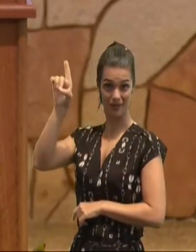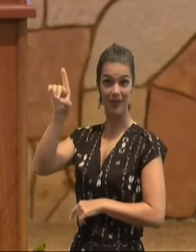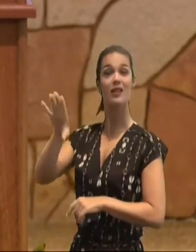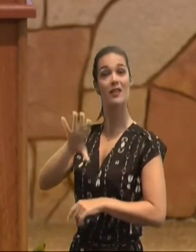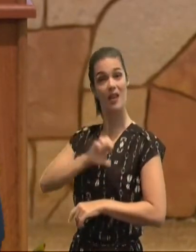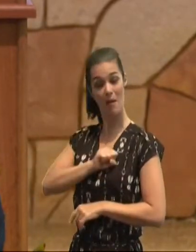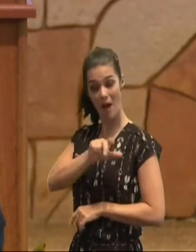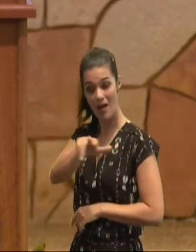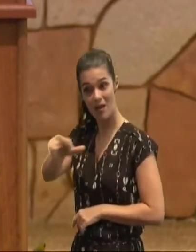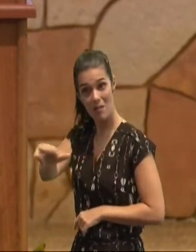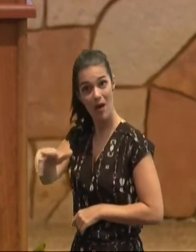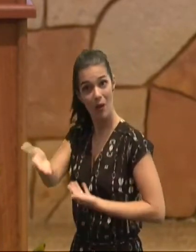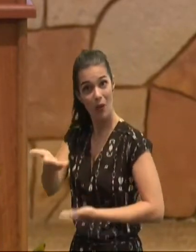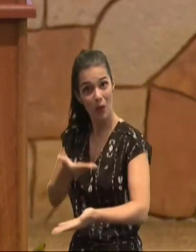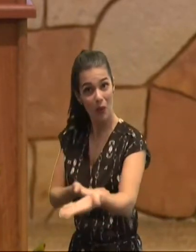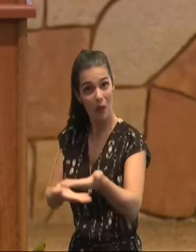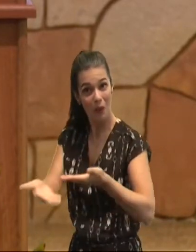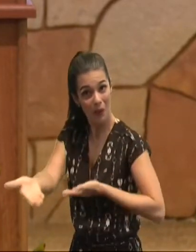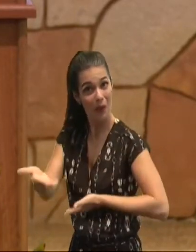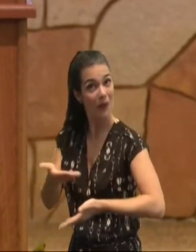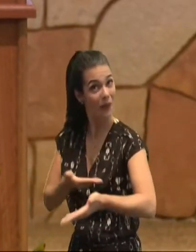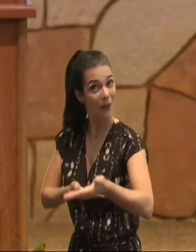no nosso amor, uns pelos outros,